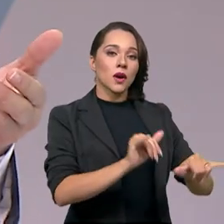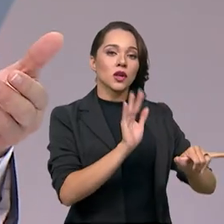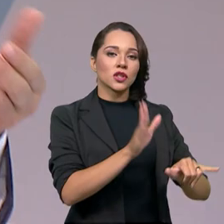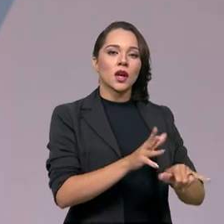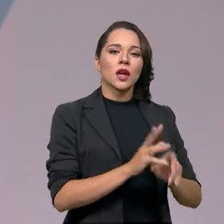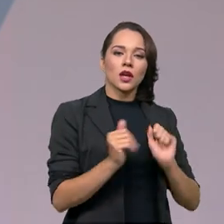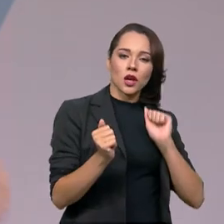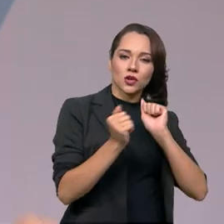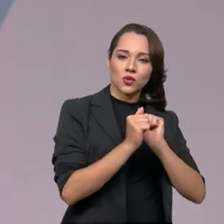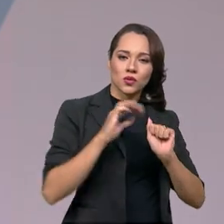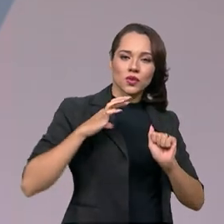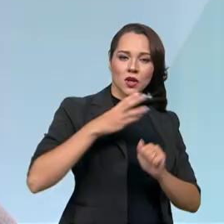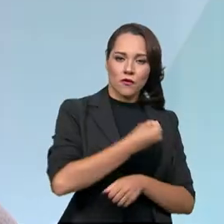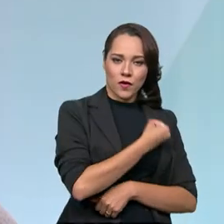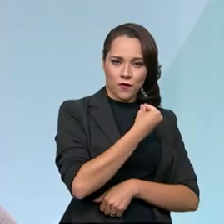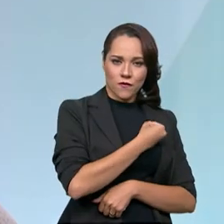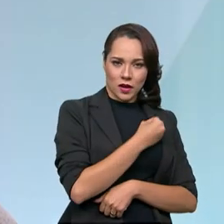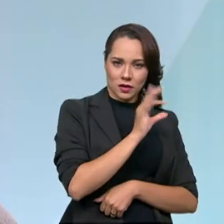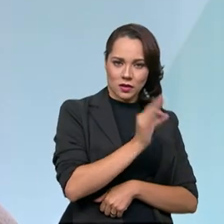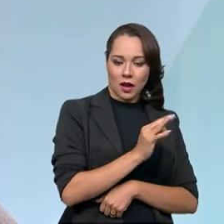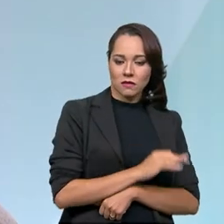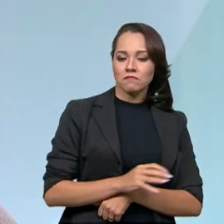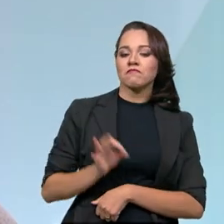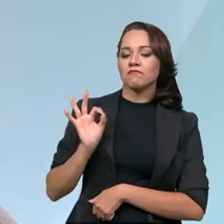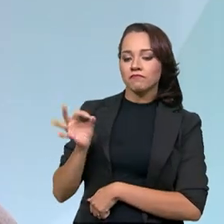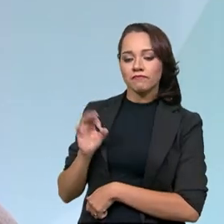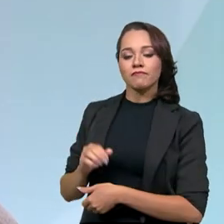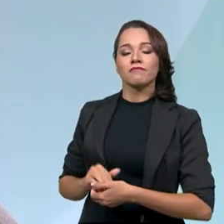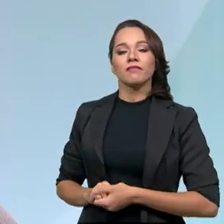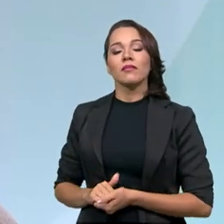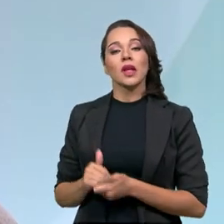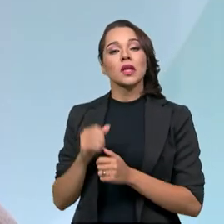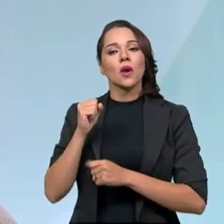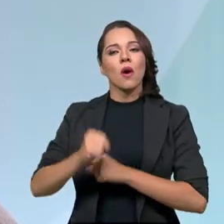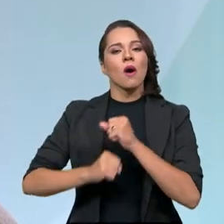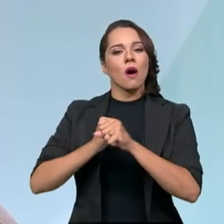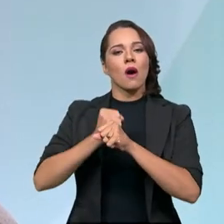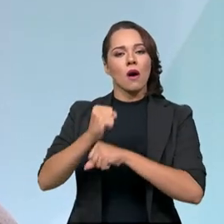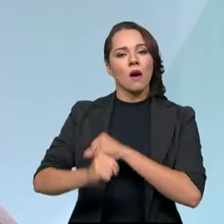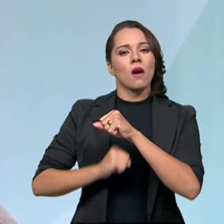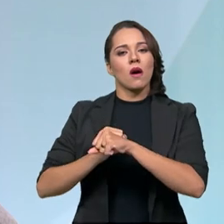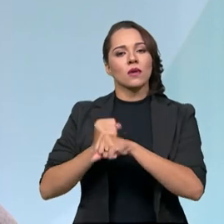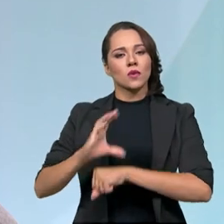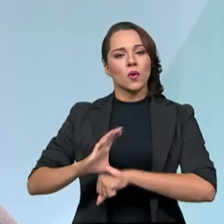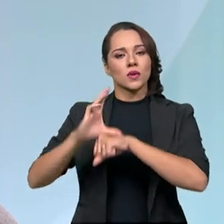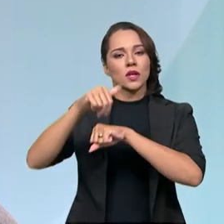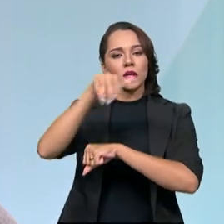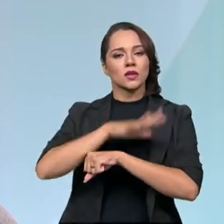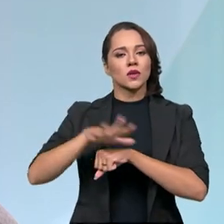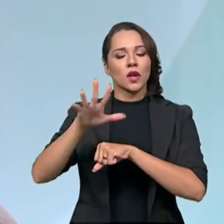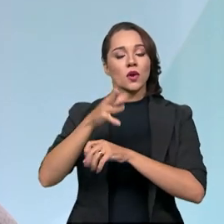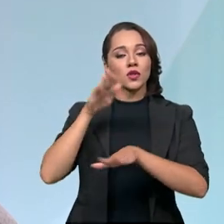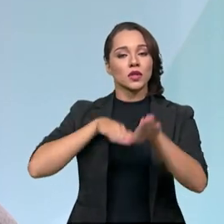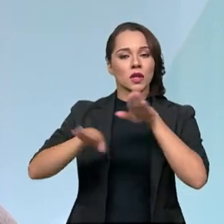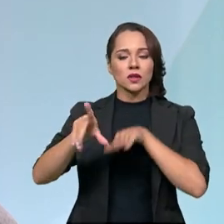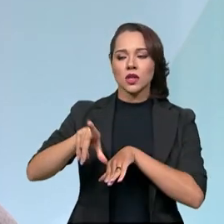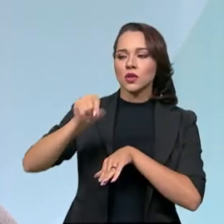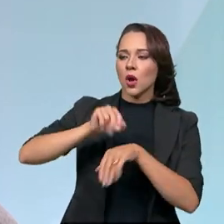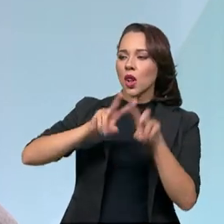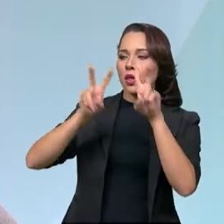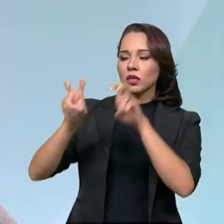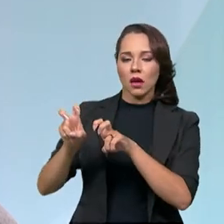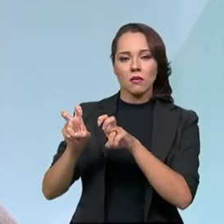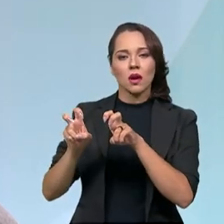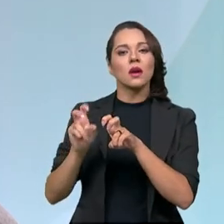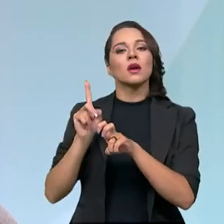Juntos Salvando Vidas, é isso? Exatamente. Então, todo ano, o Conselho Nacional de Trânsito define um tema que vai ser